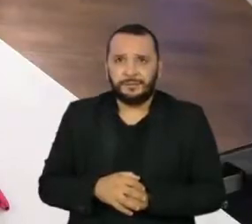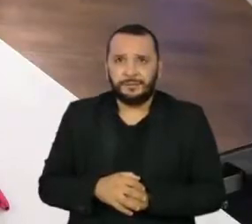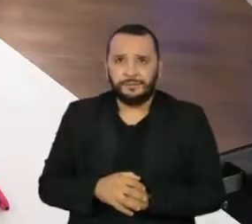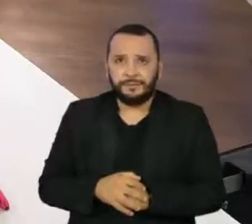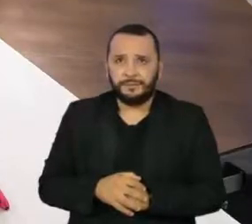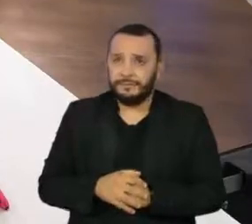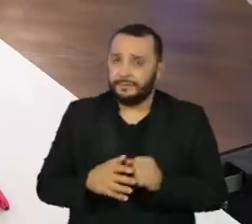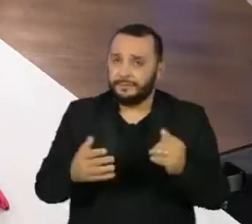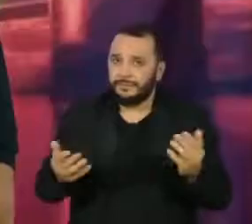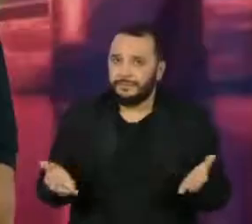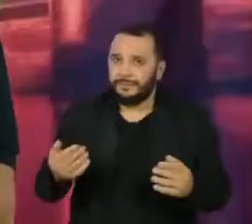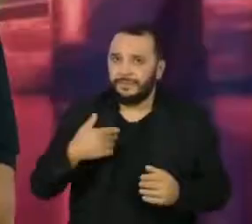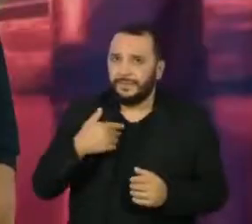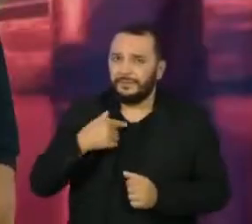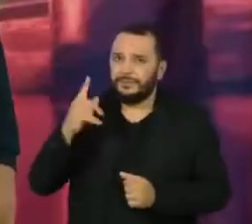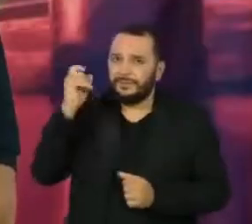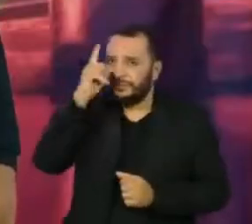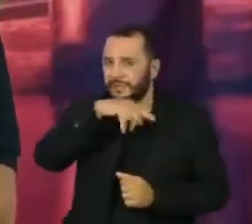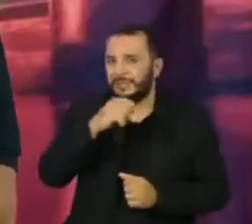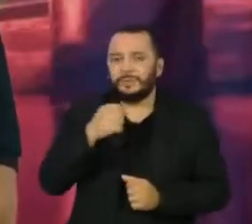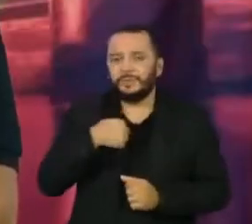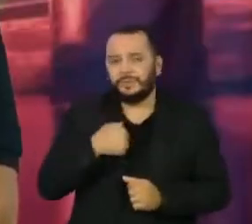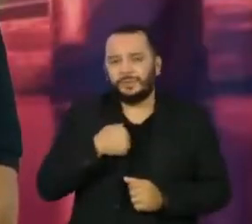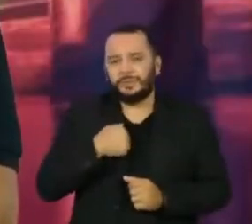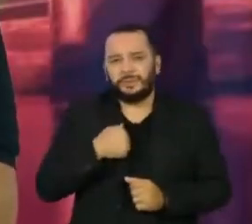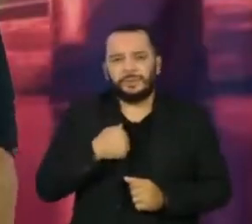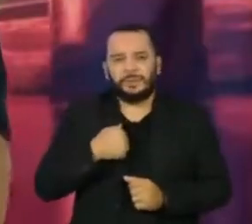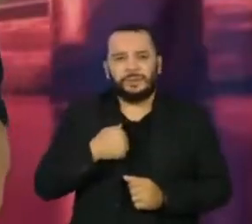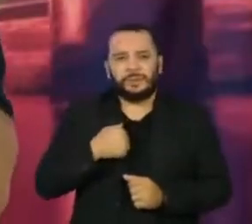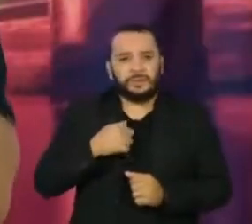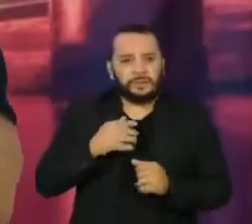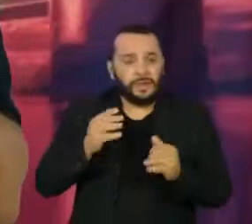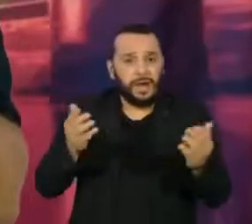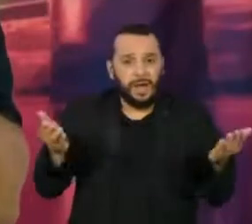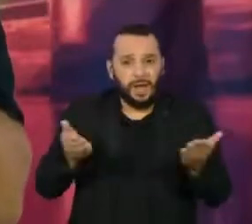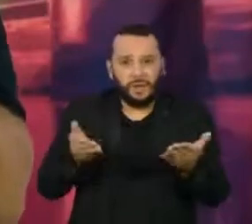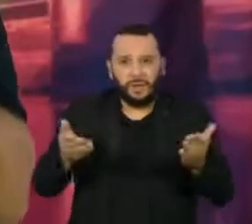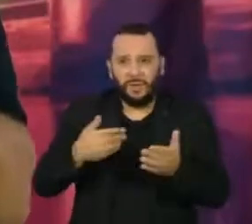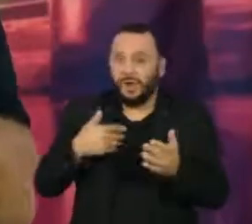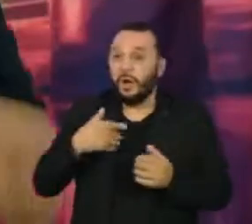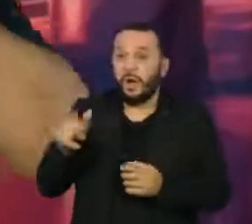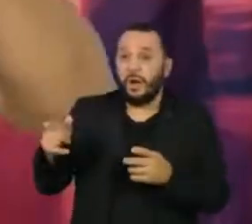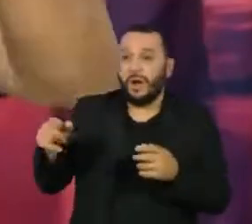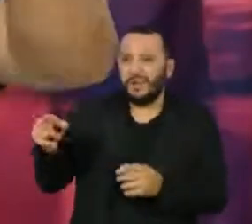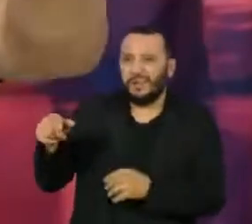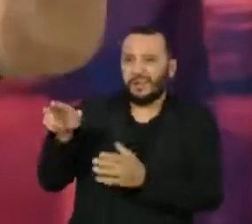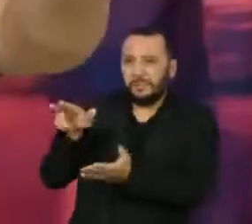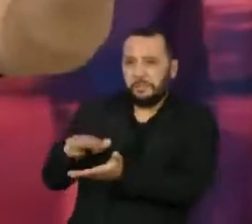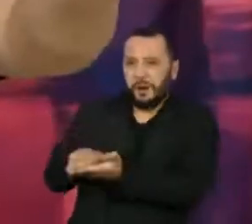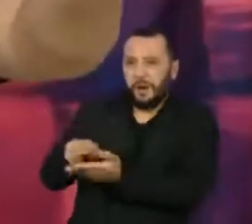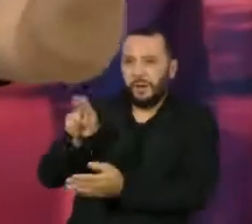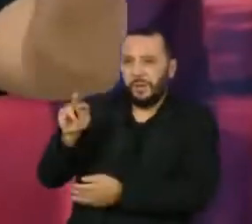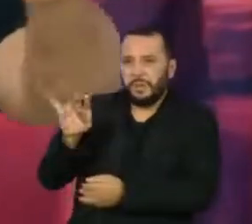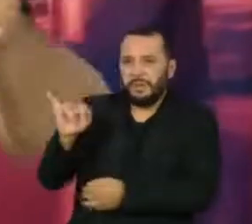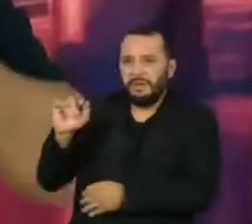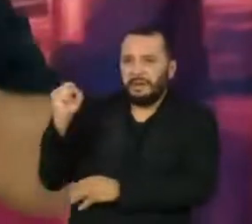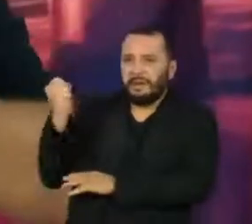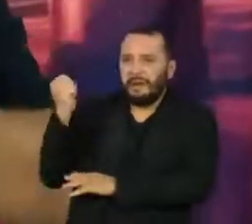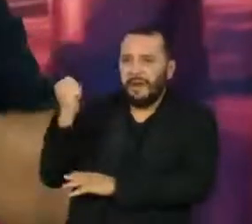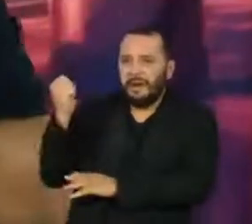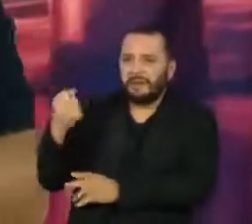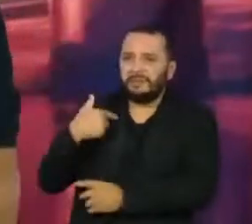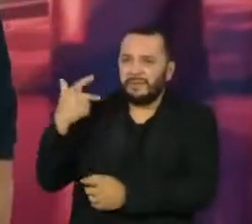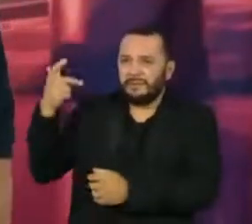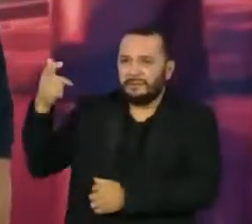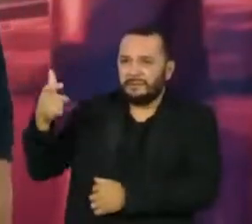Olha, Vera, é muito difícil direcionar a campanha de vacinação nesse nível. Olha, quem teve um caso grave,